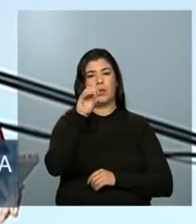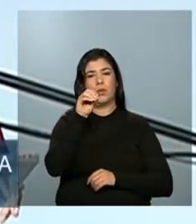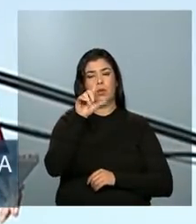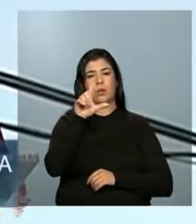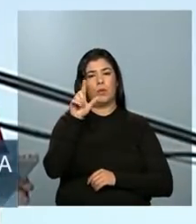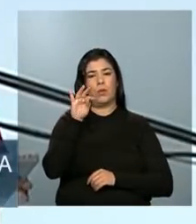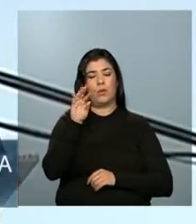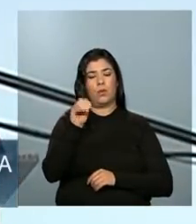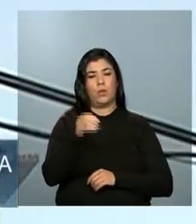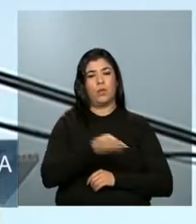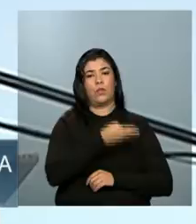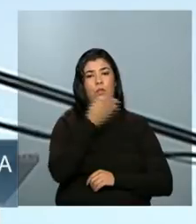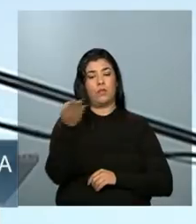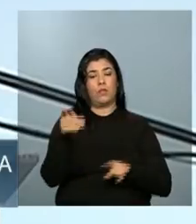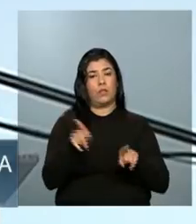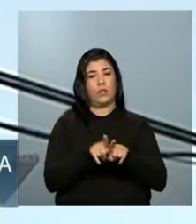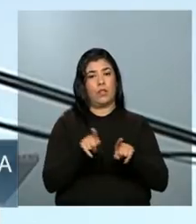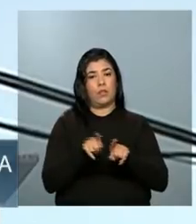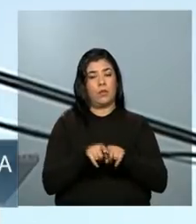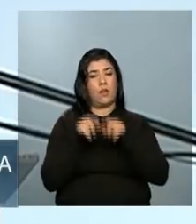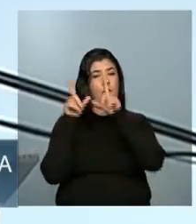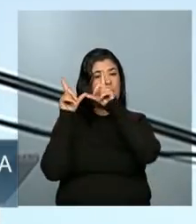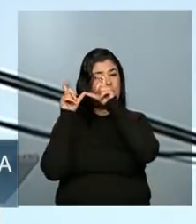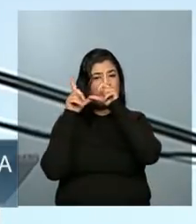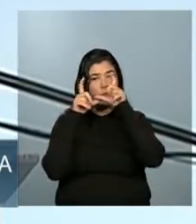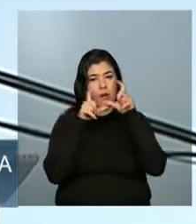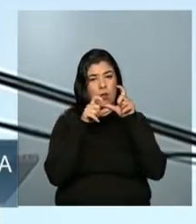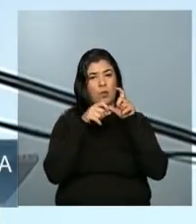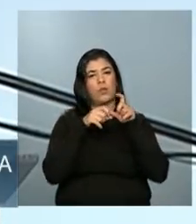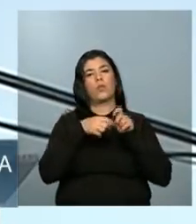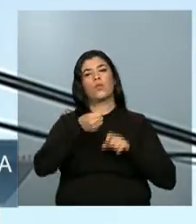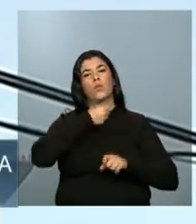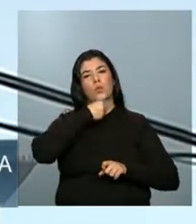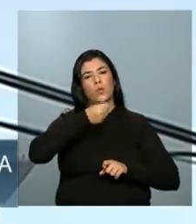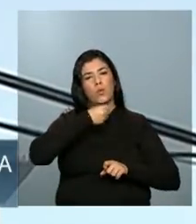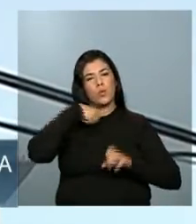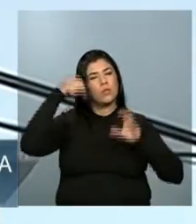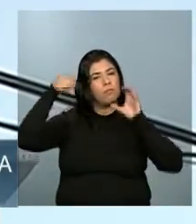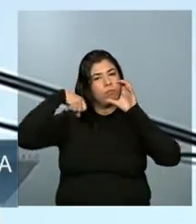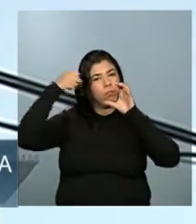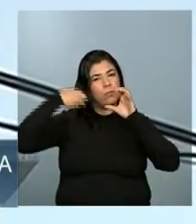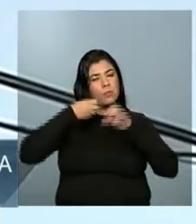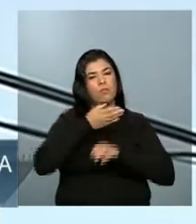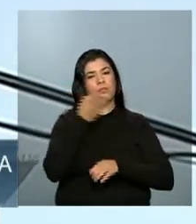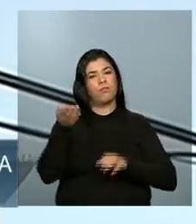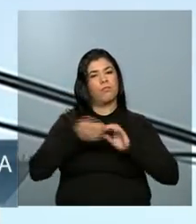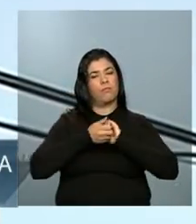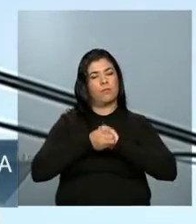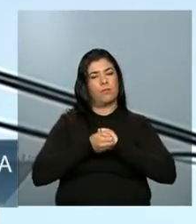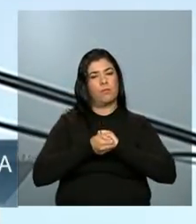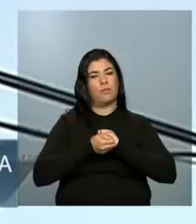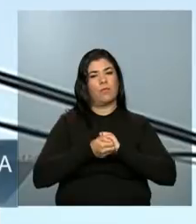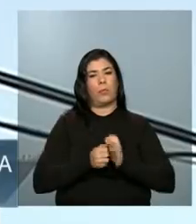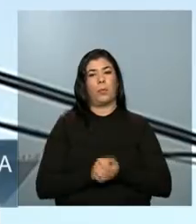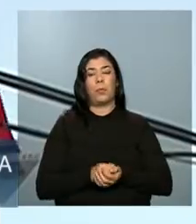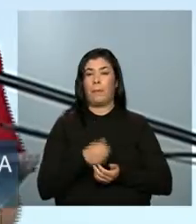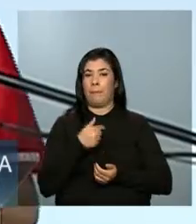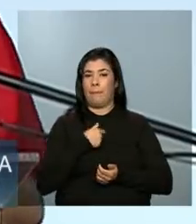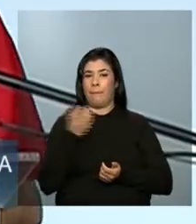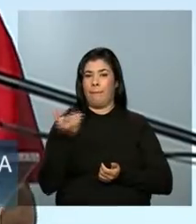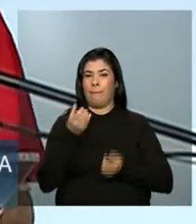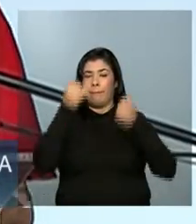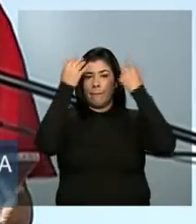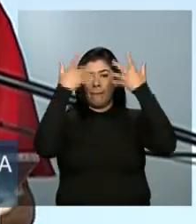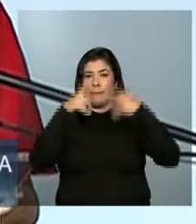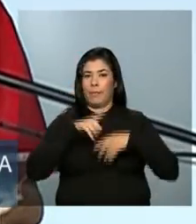jornalistas, fotógrafos e cinegrafistas. Queria dizer para vocês que eu tenho inaugurado